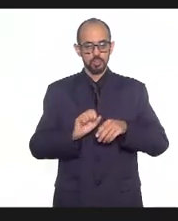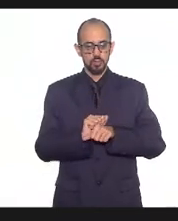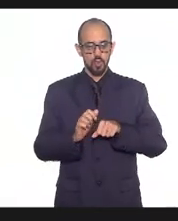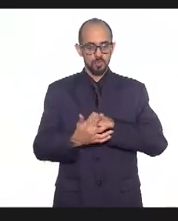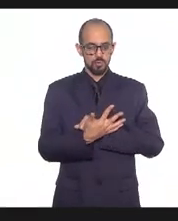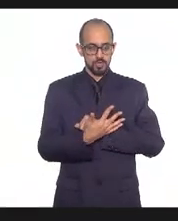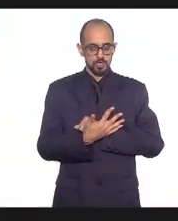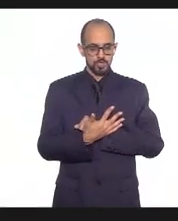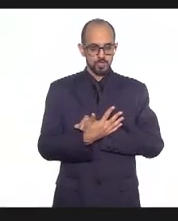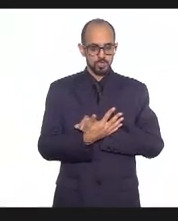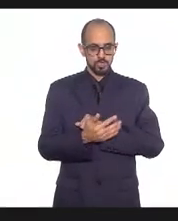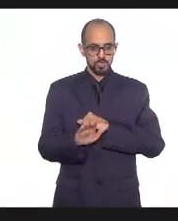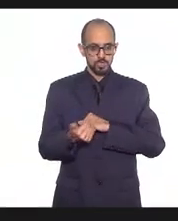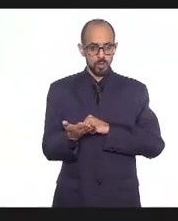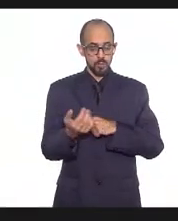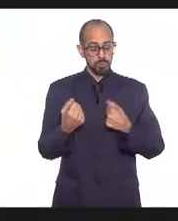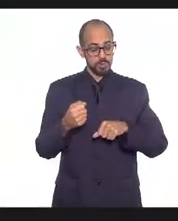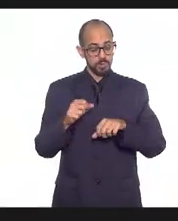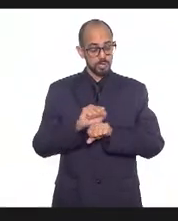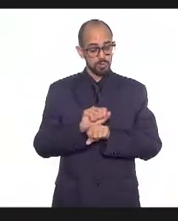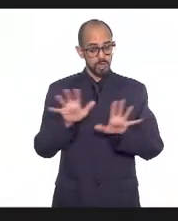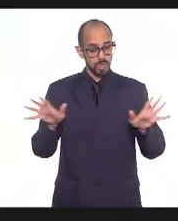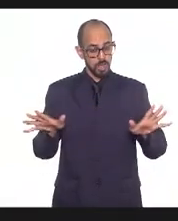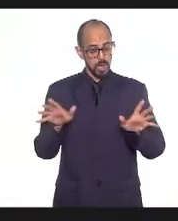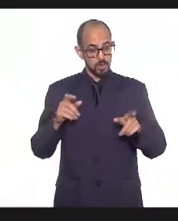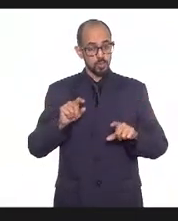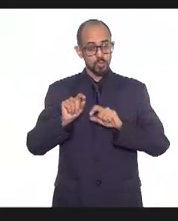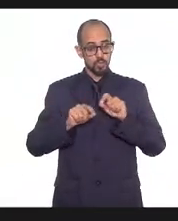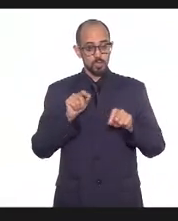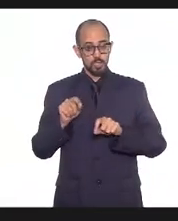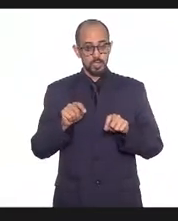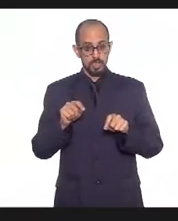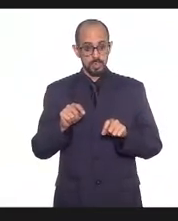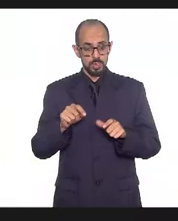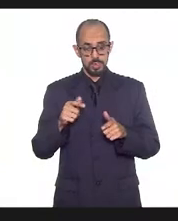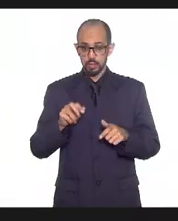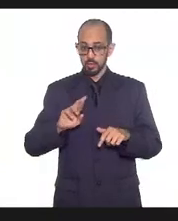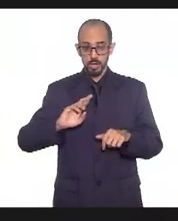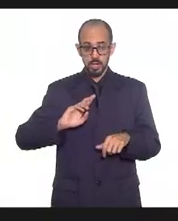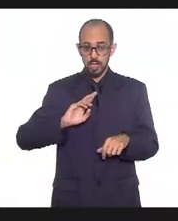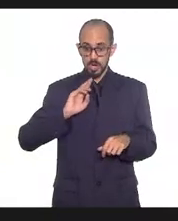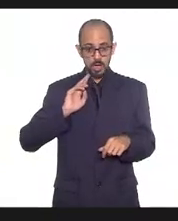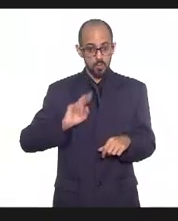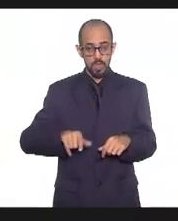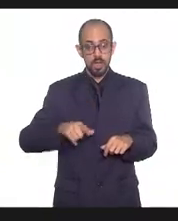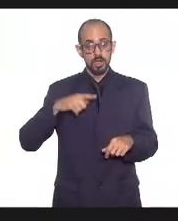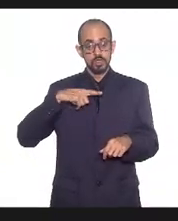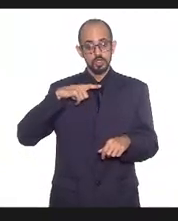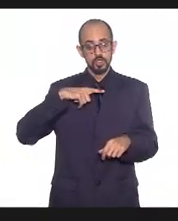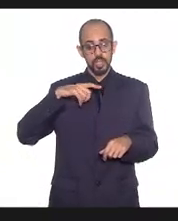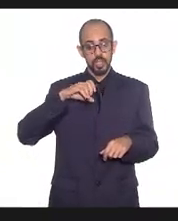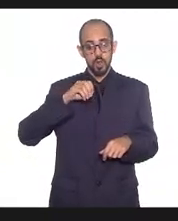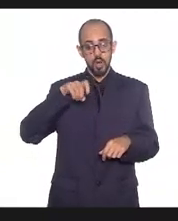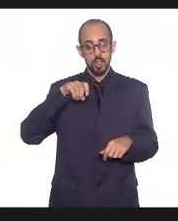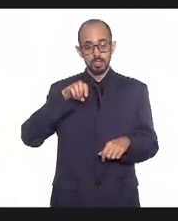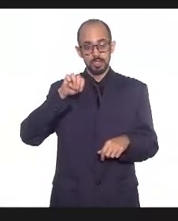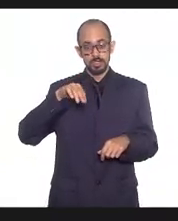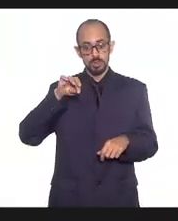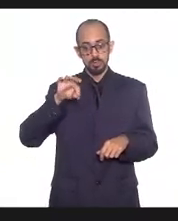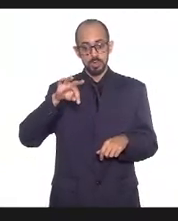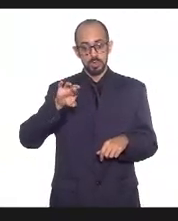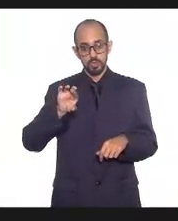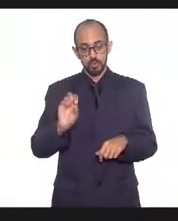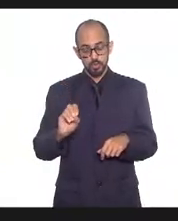tem que deixar bem claro que essa questão não se trata, a gente tem um oxímetro que pode acompanhar, tem a